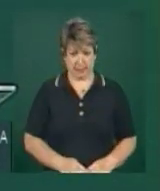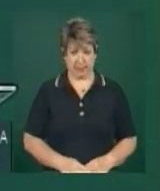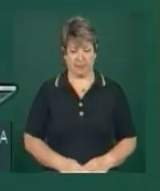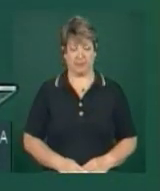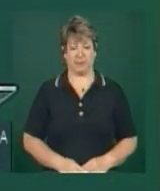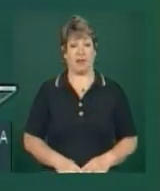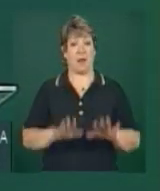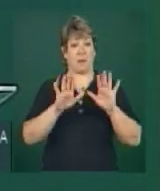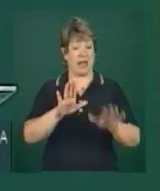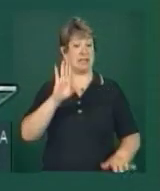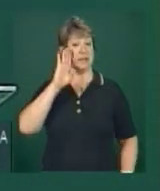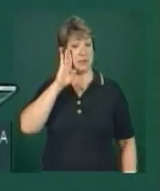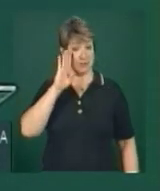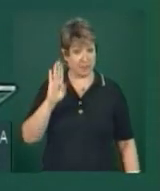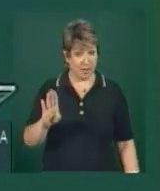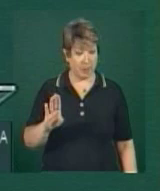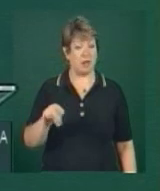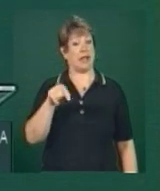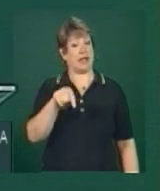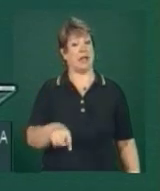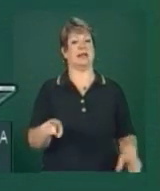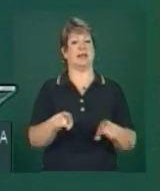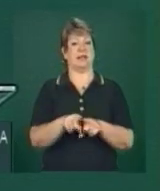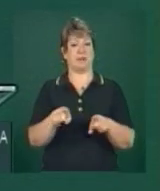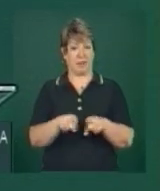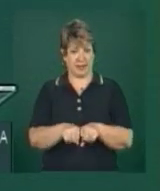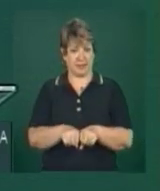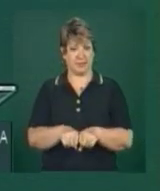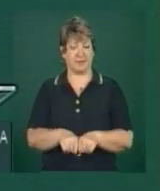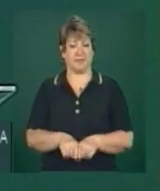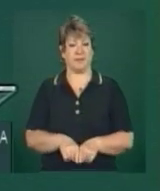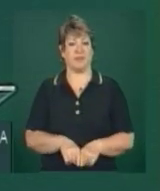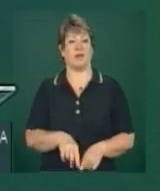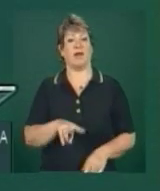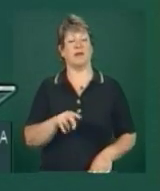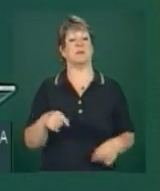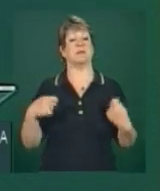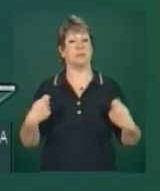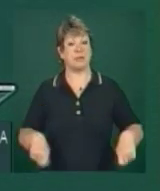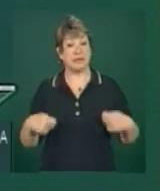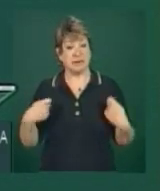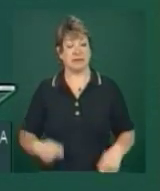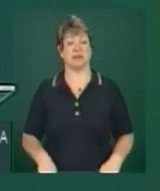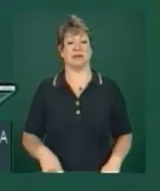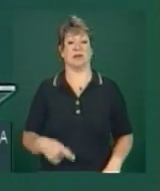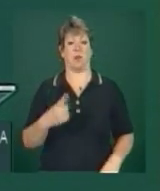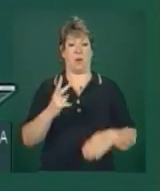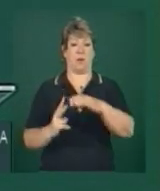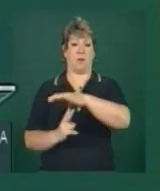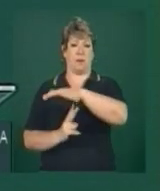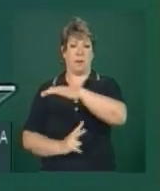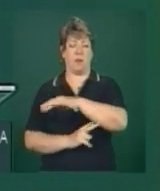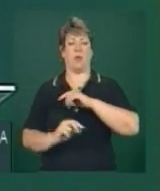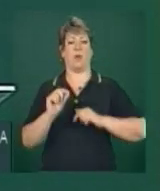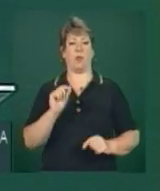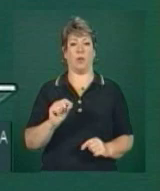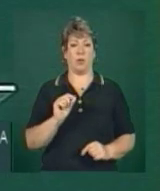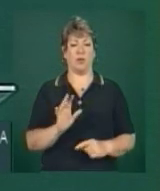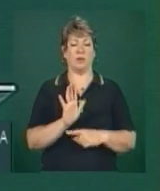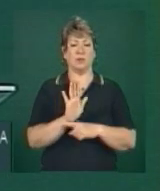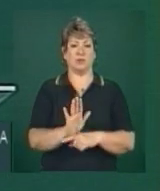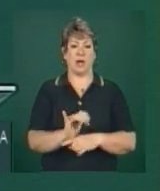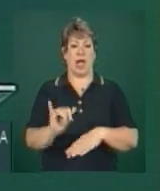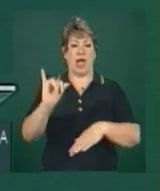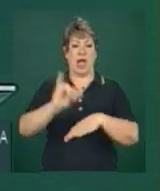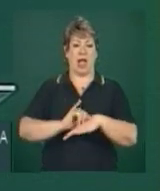mas sobretudo ela também terá de ser uma ponte que engrandeça a